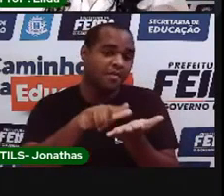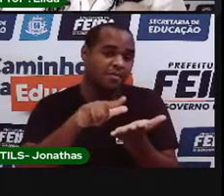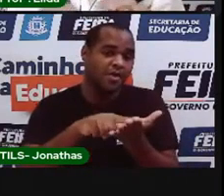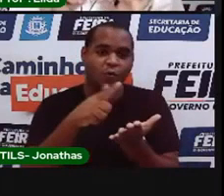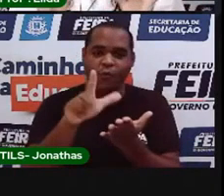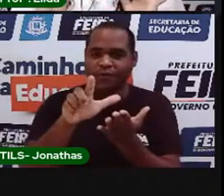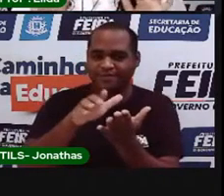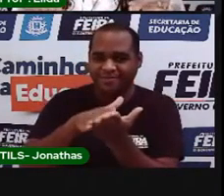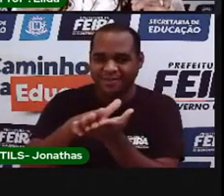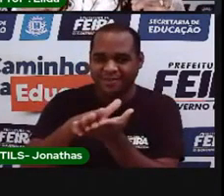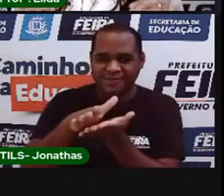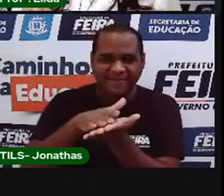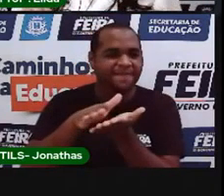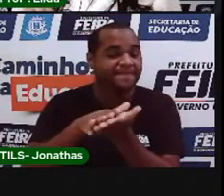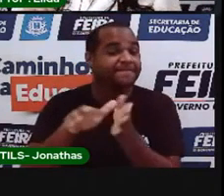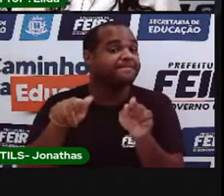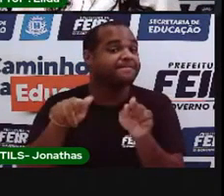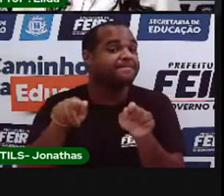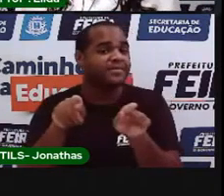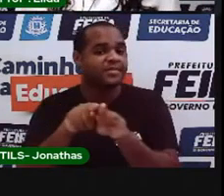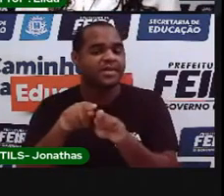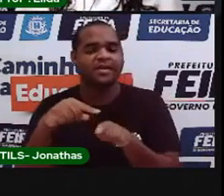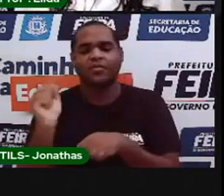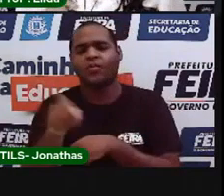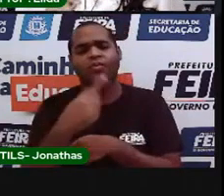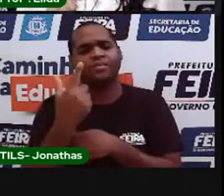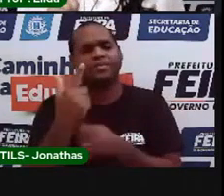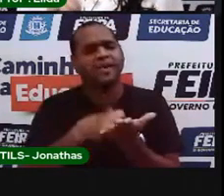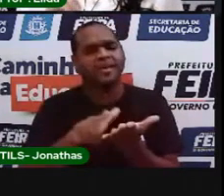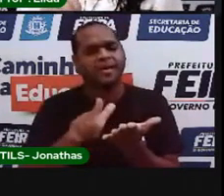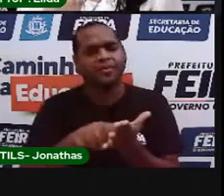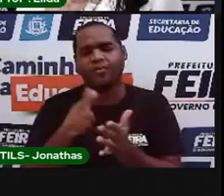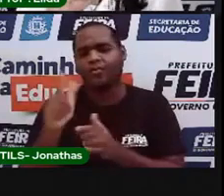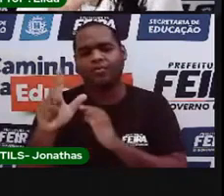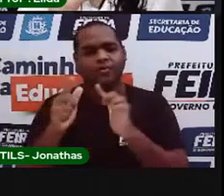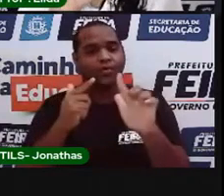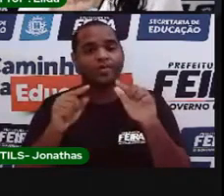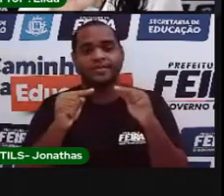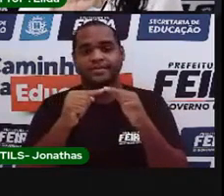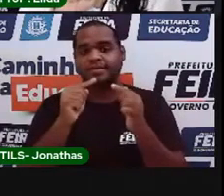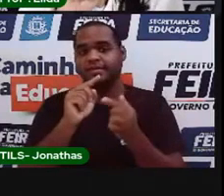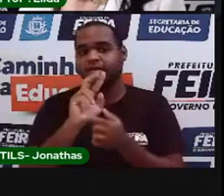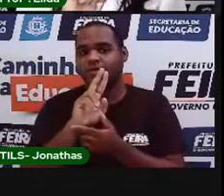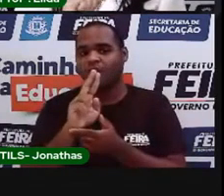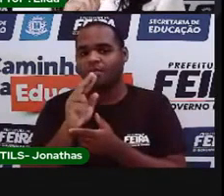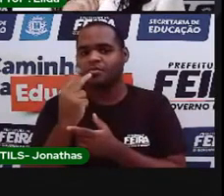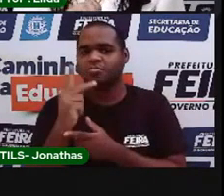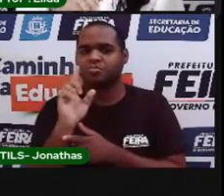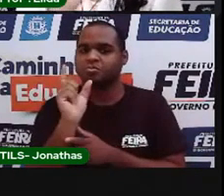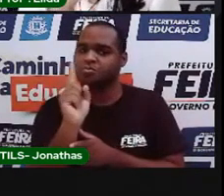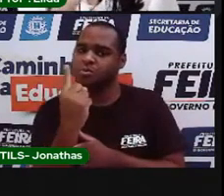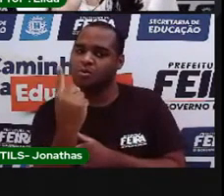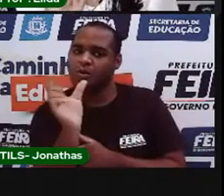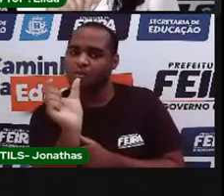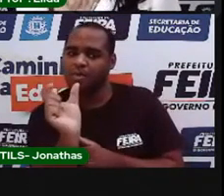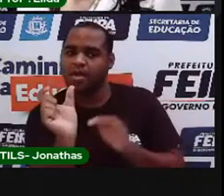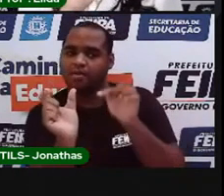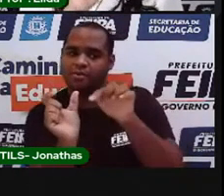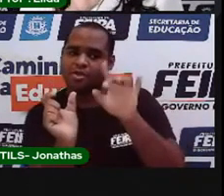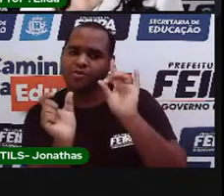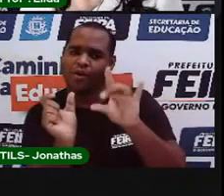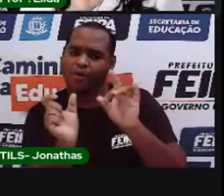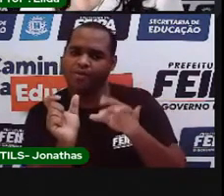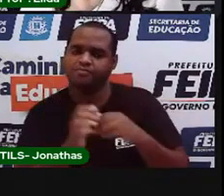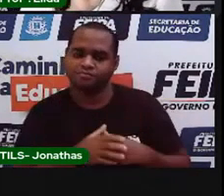ofício, qualquer pedacinho de papel. Porque você só vai escrever uma palavrinha dentro de cada